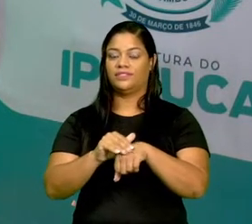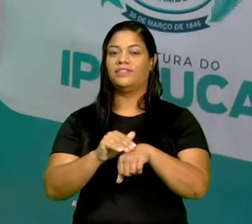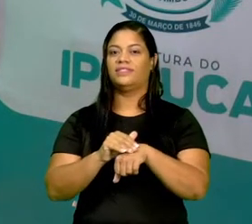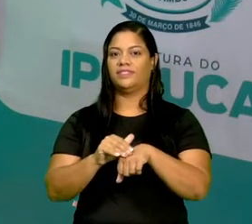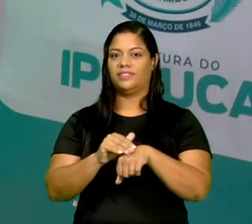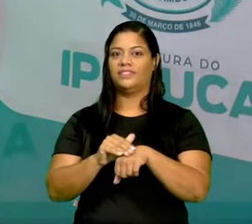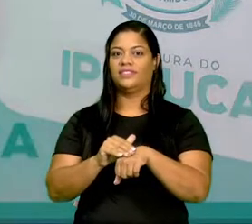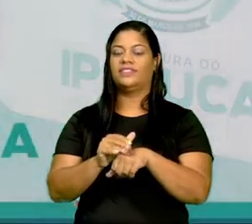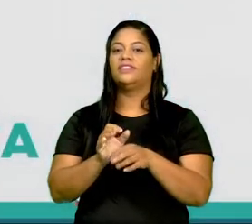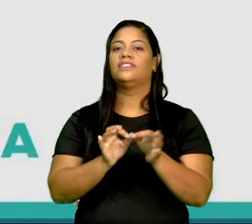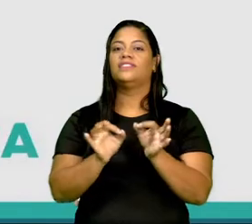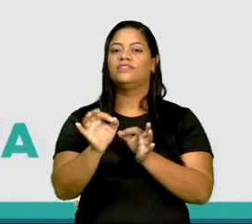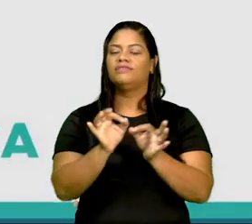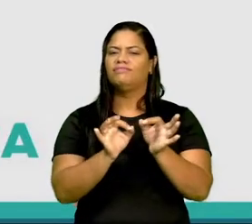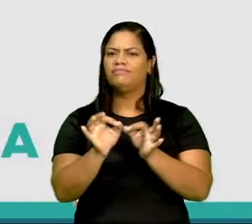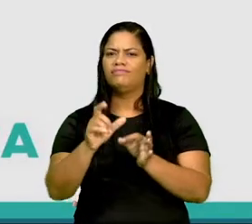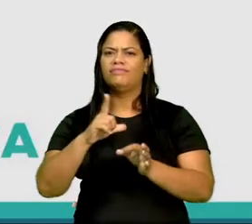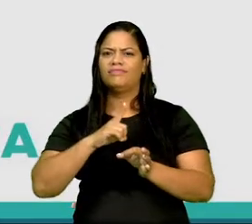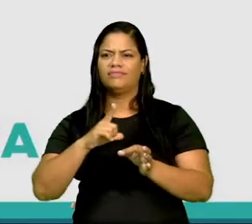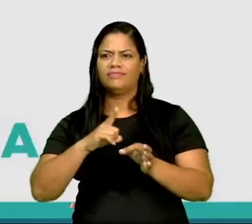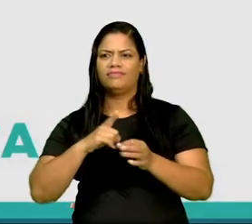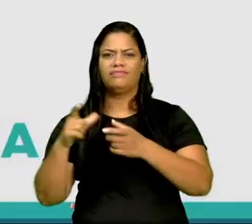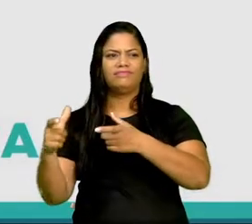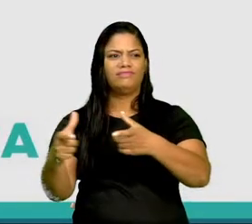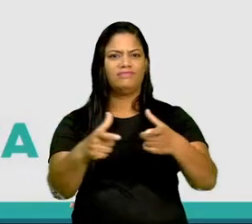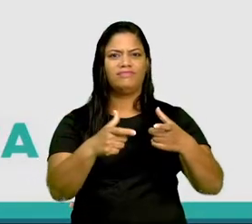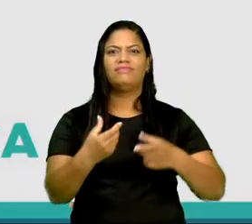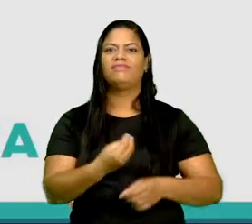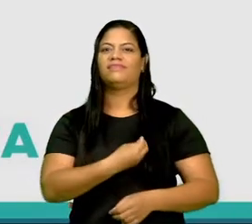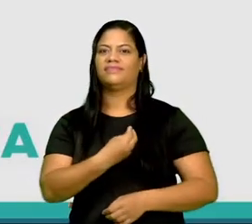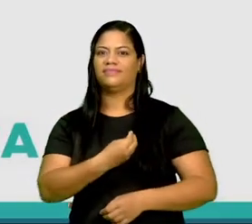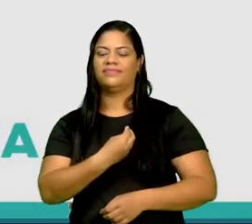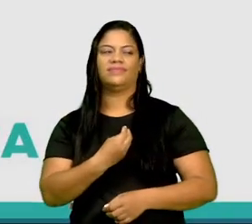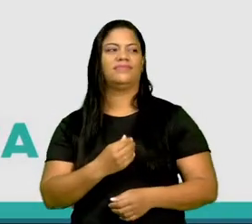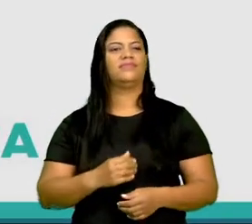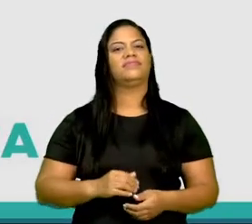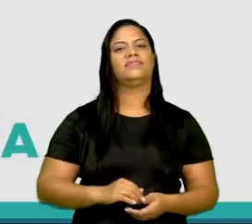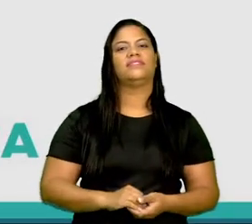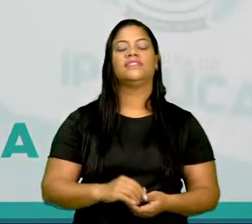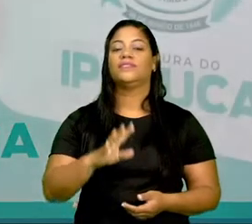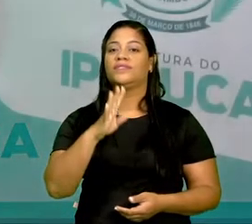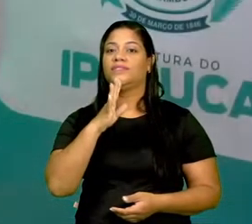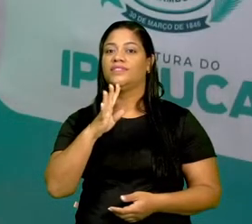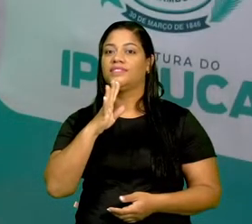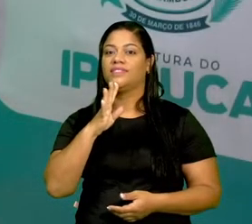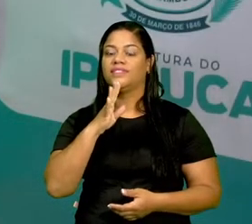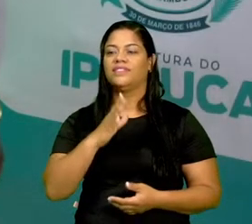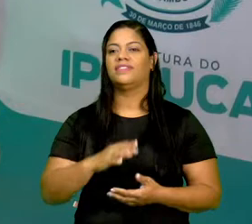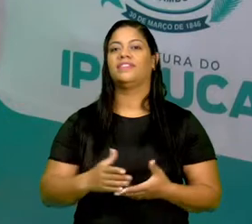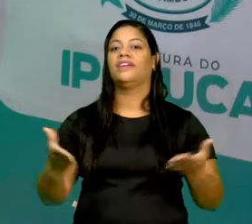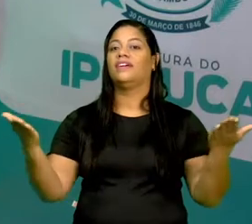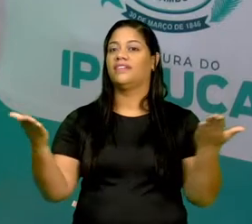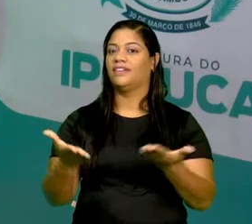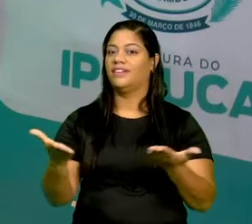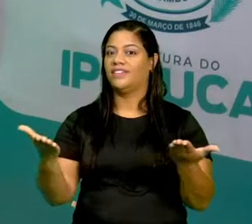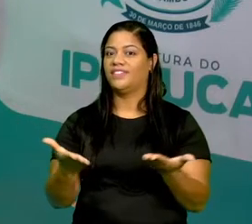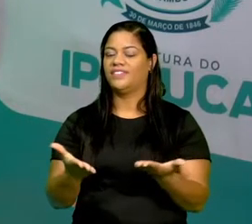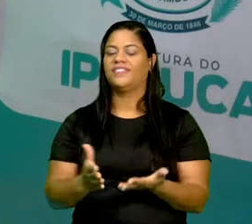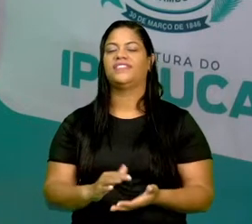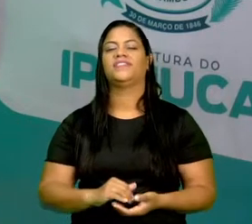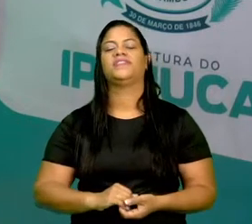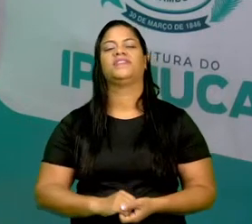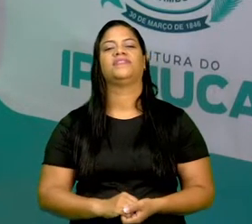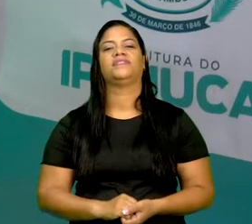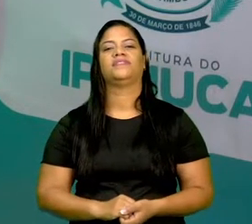componentes que formam o ambiente. Vamos conhecê-los a partir de agora, certo? Certo?